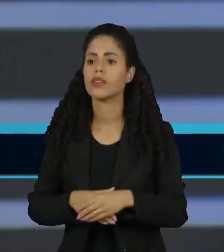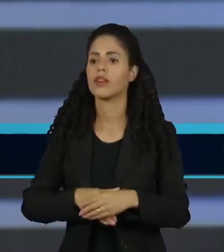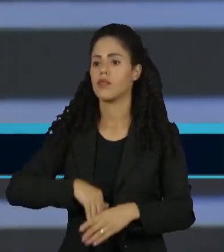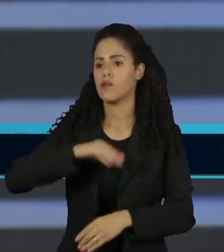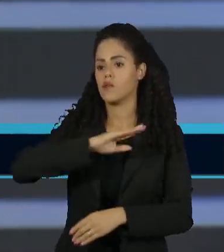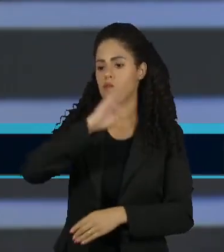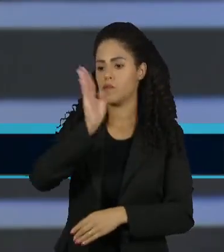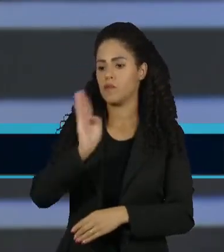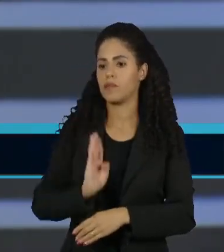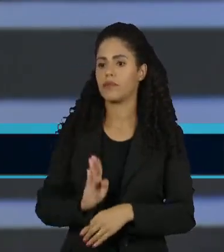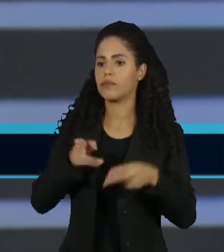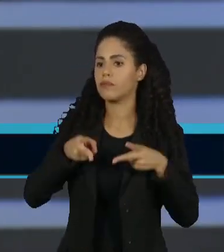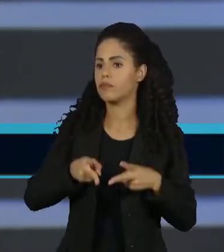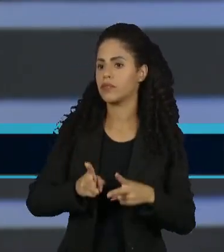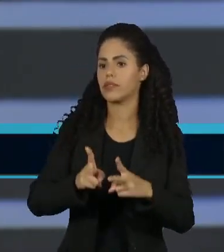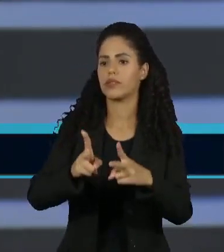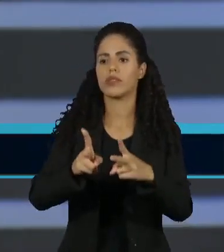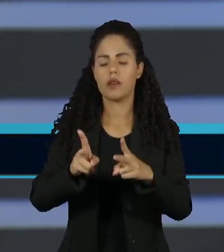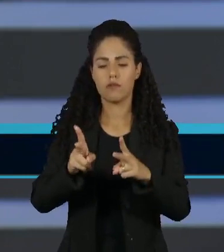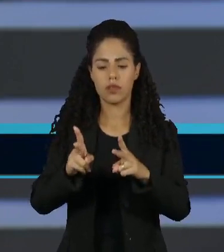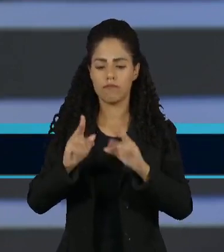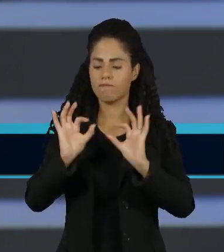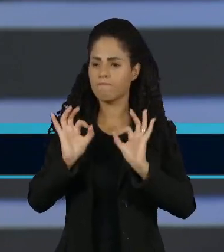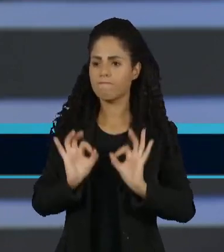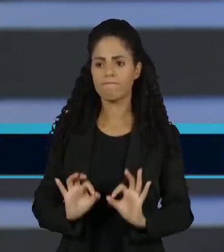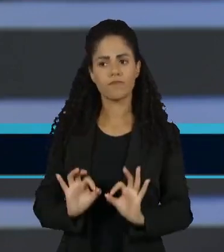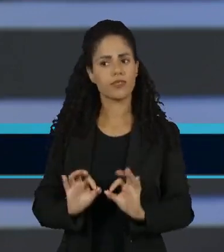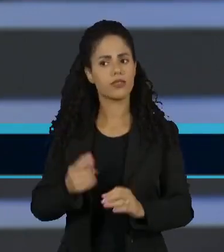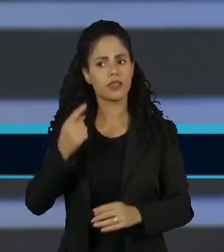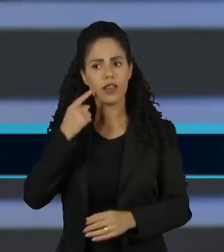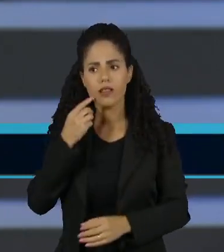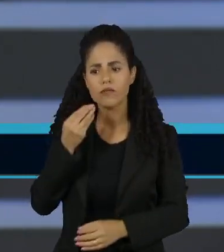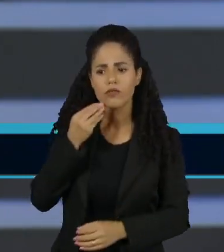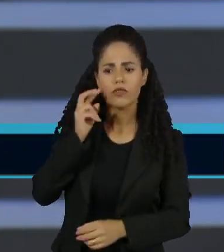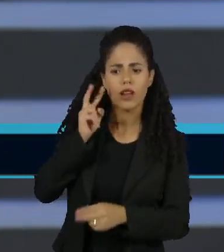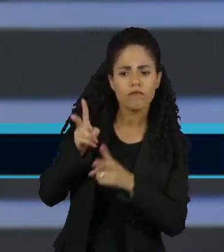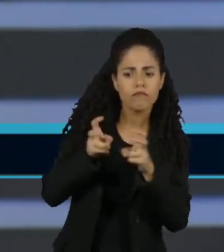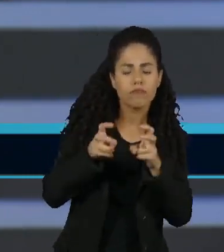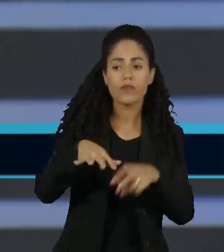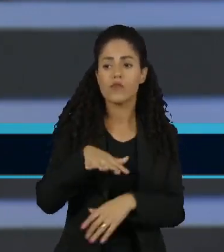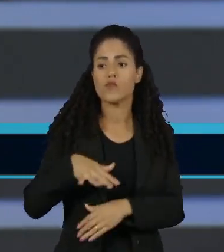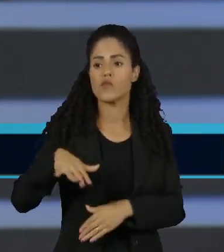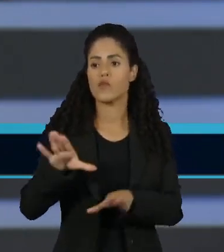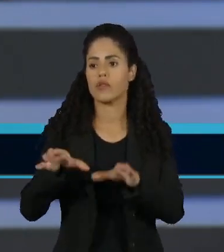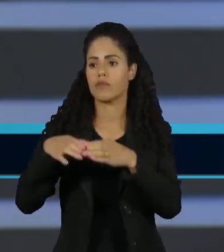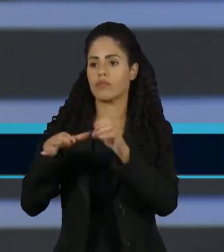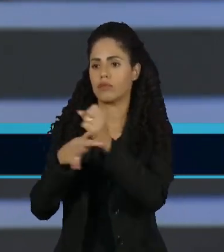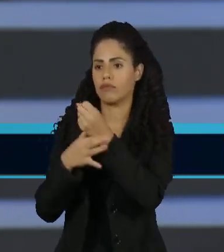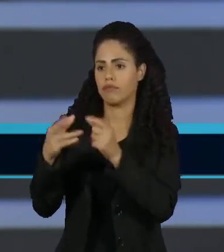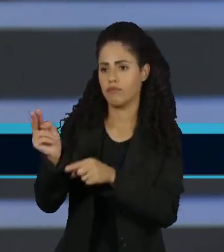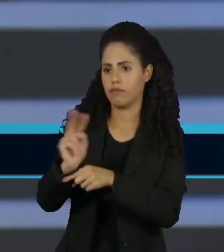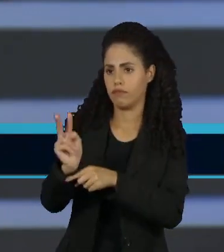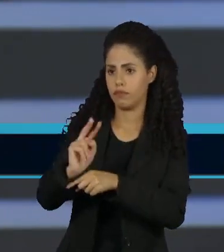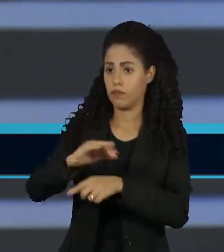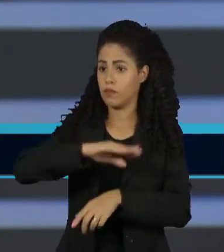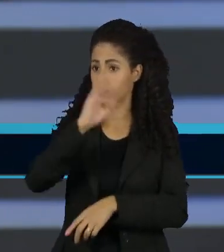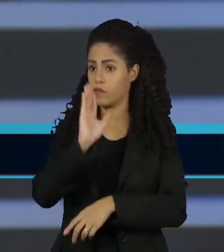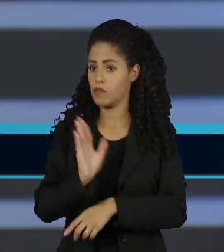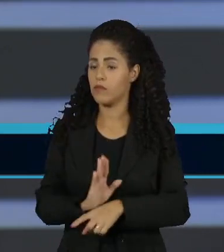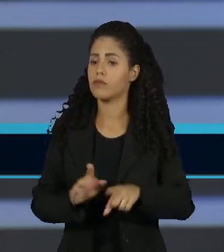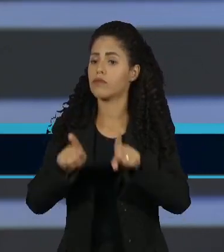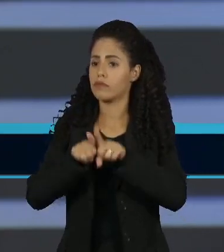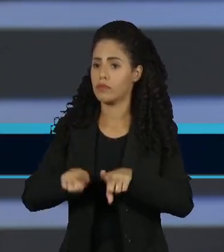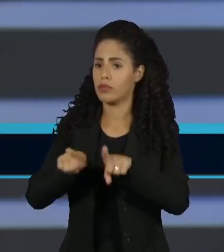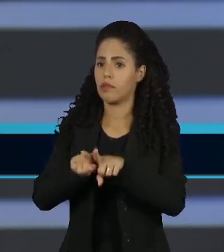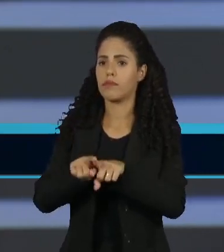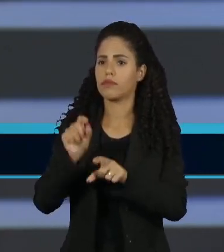teve uma posição diplomática de prestigiar esses espaços multilaterais e o Brasil tem sido